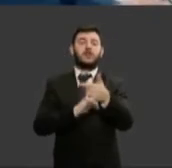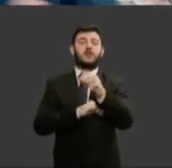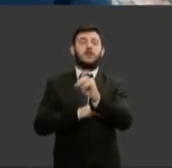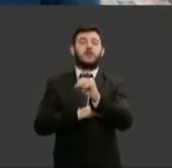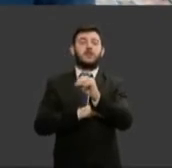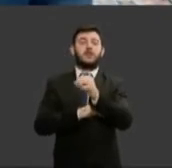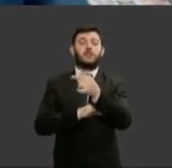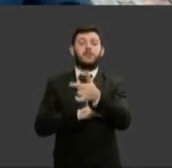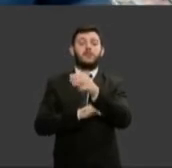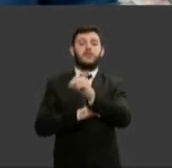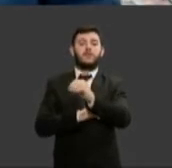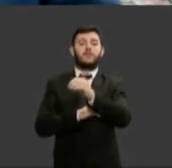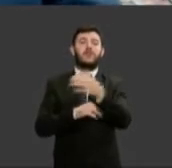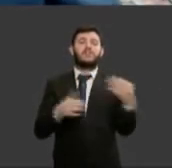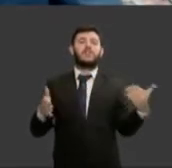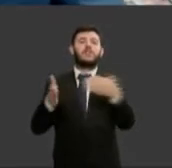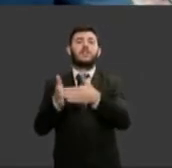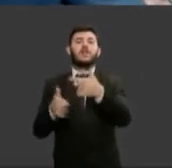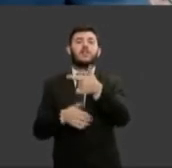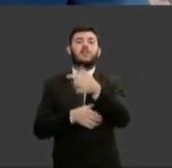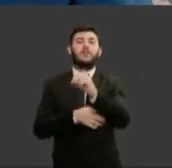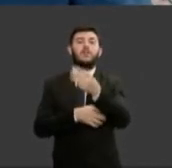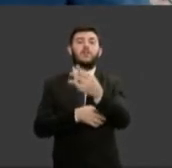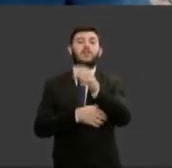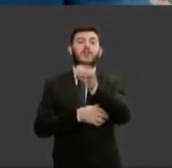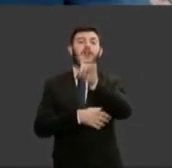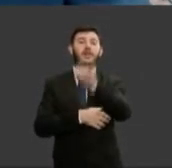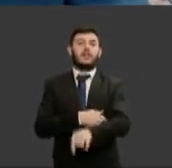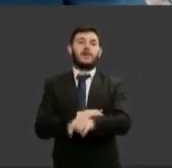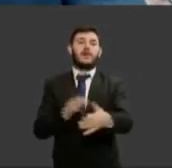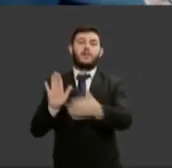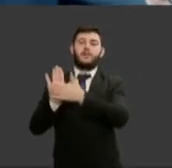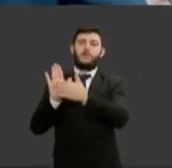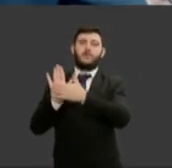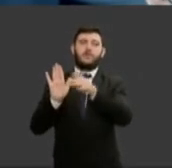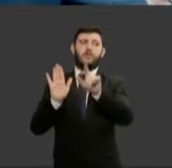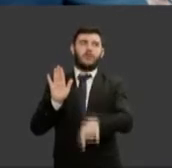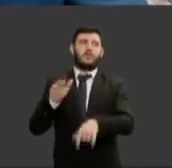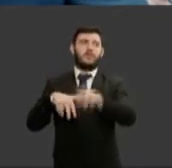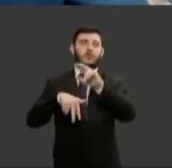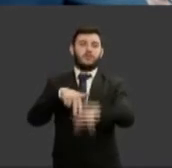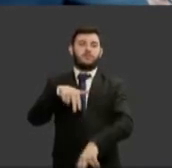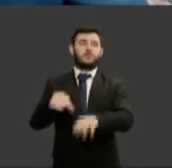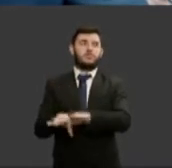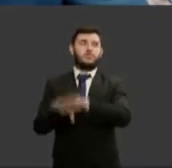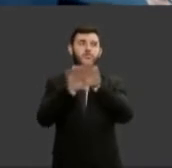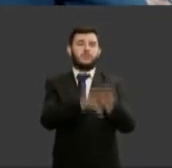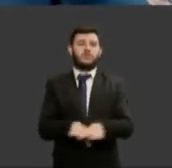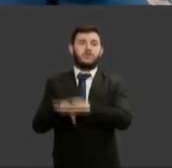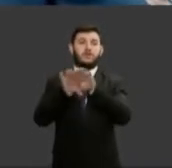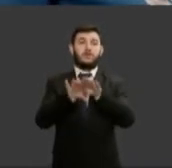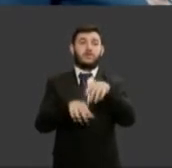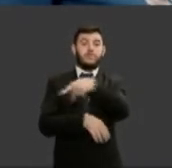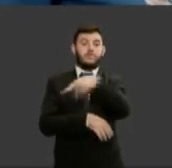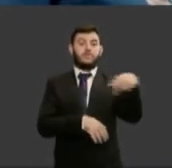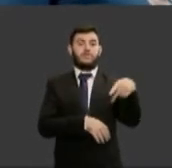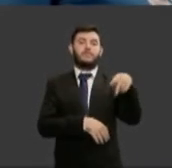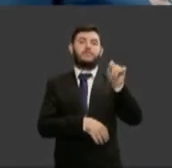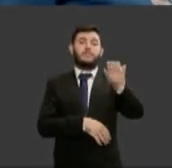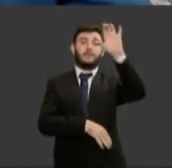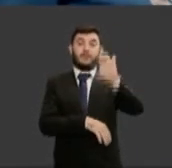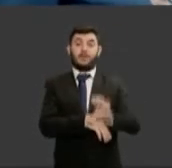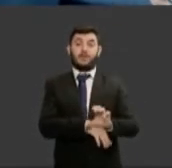de gênero. como presidente do Tribunal da Cidadania e do Conselho da Justiça Federal,